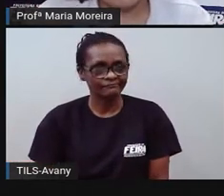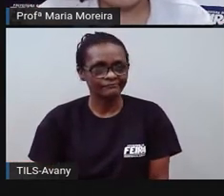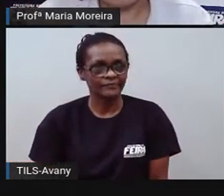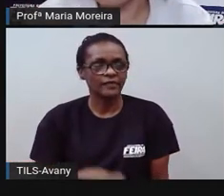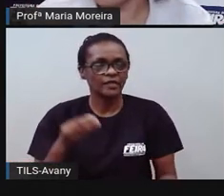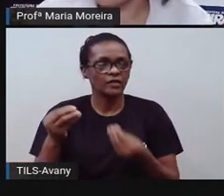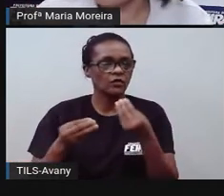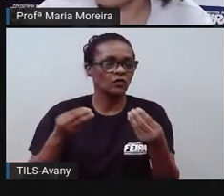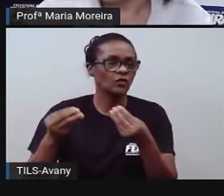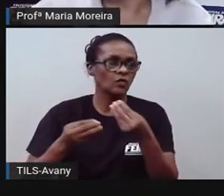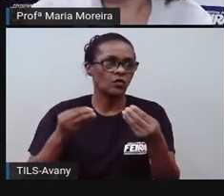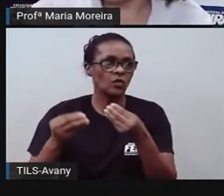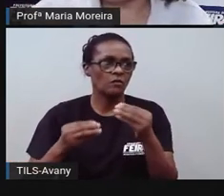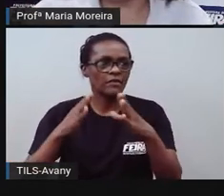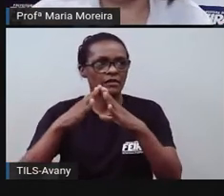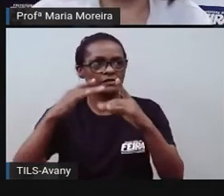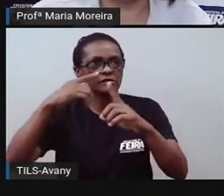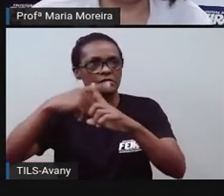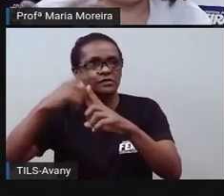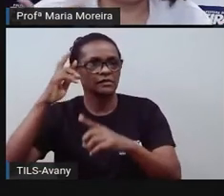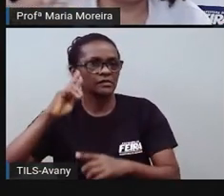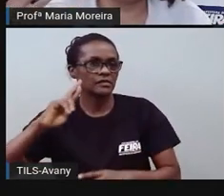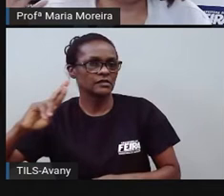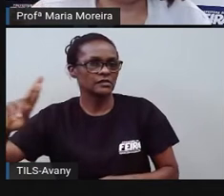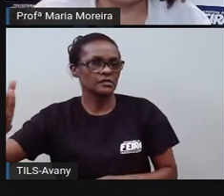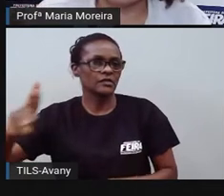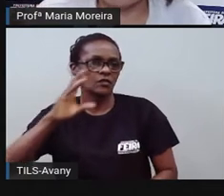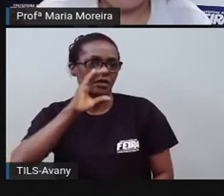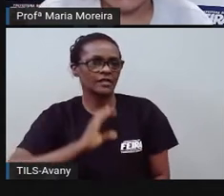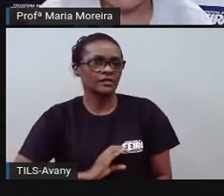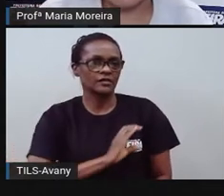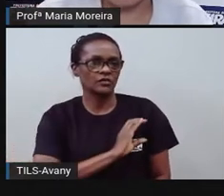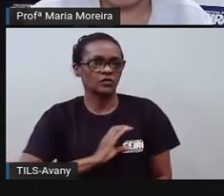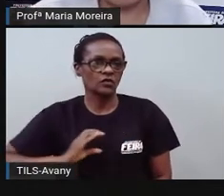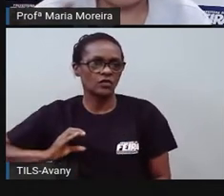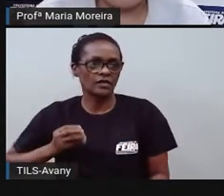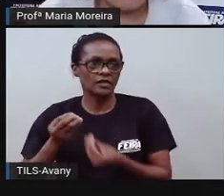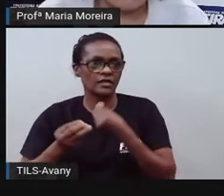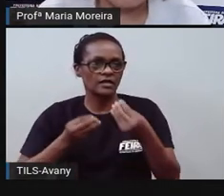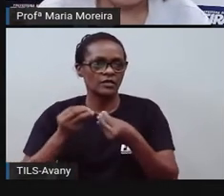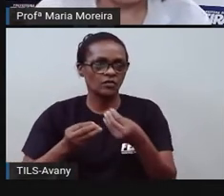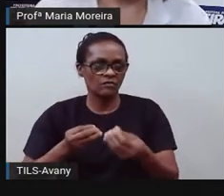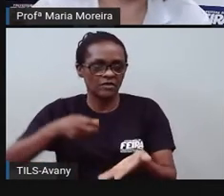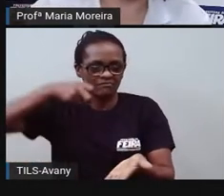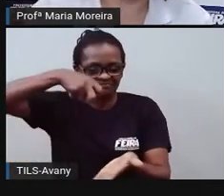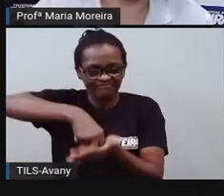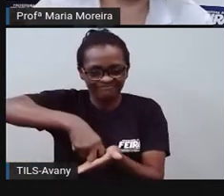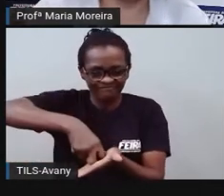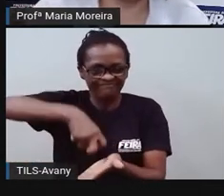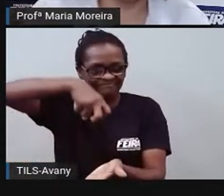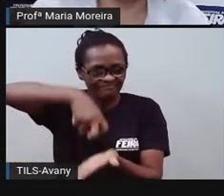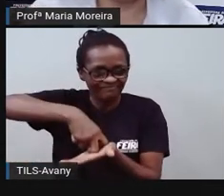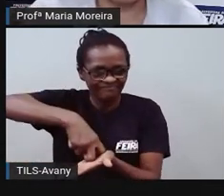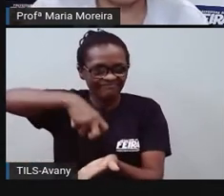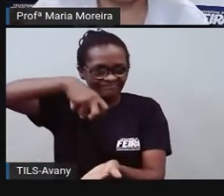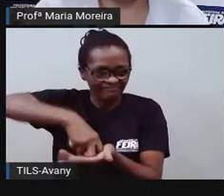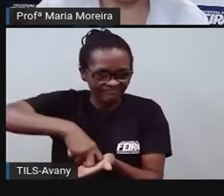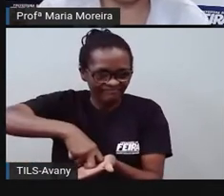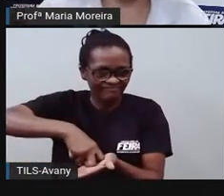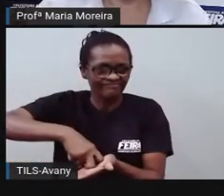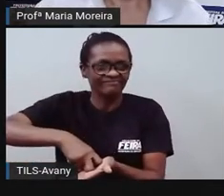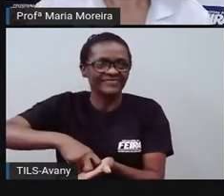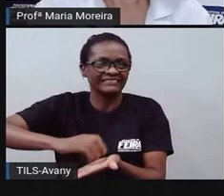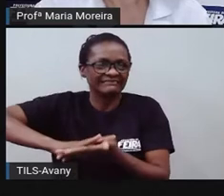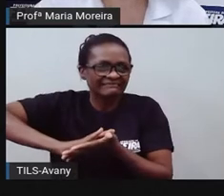catolicismo, porque lembra, olha, eles passavam por punições severas, iam para o tronco, passavam aí por torturas,